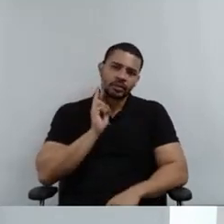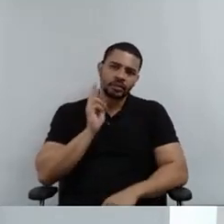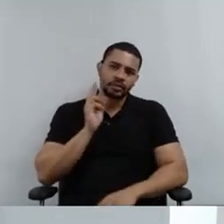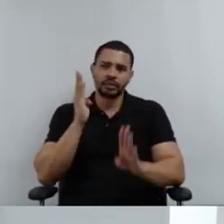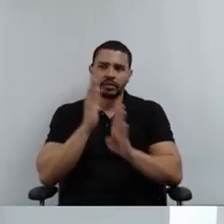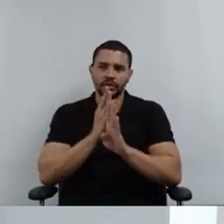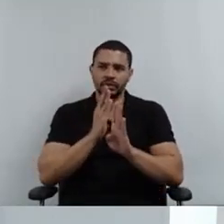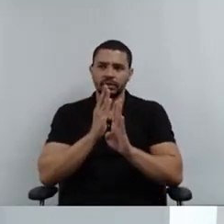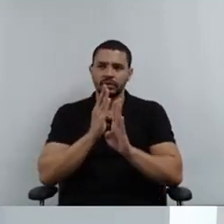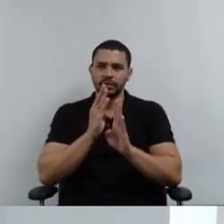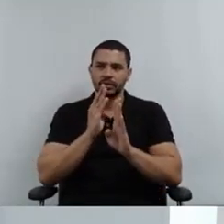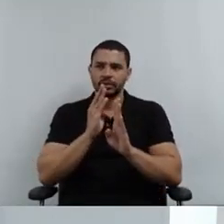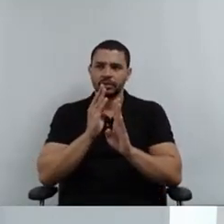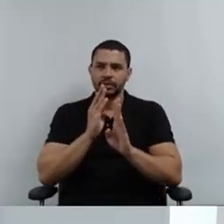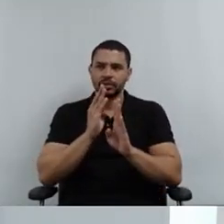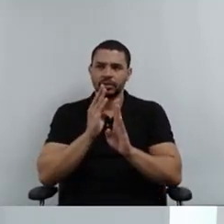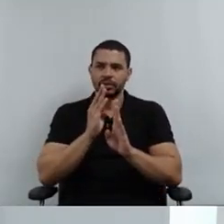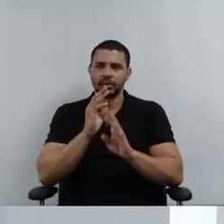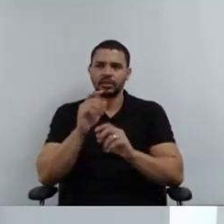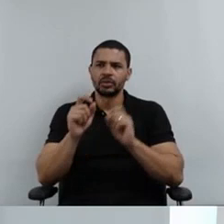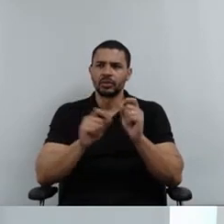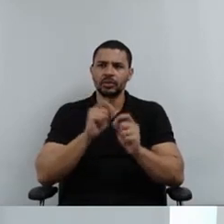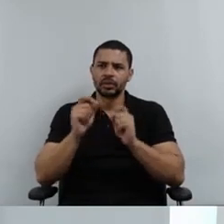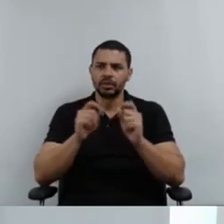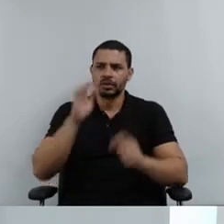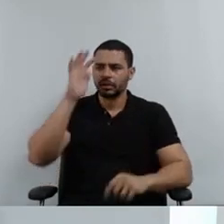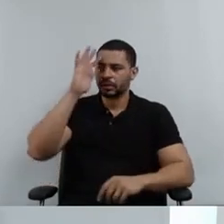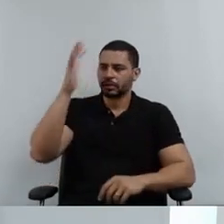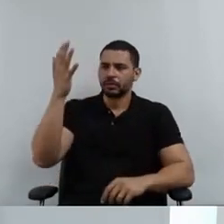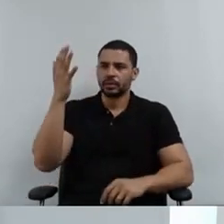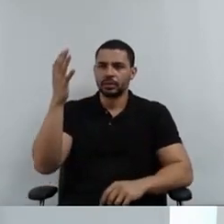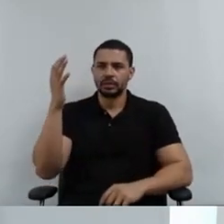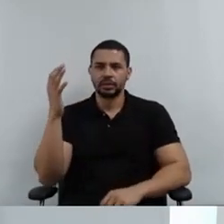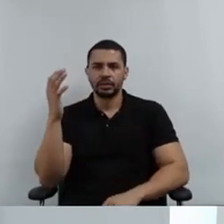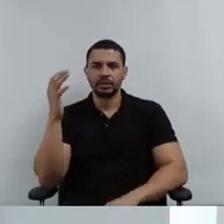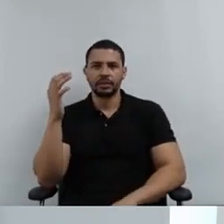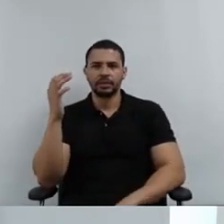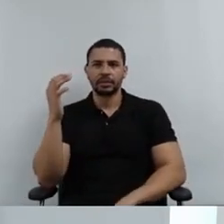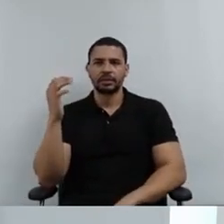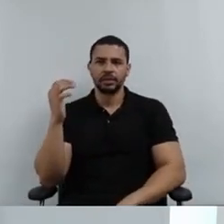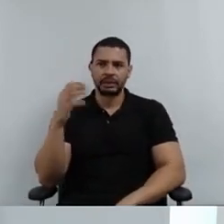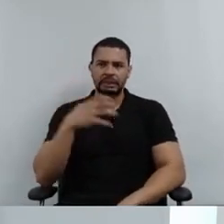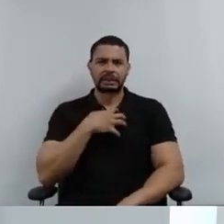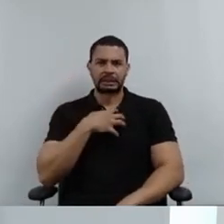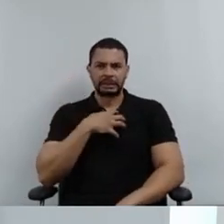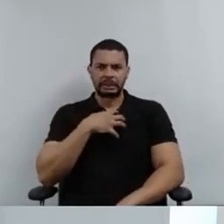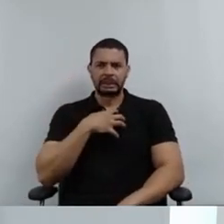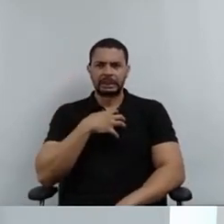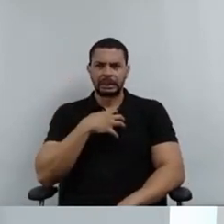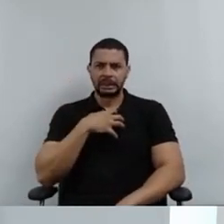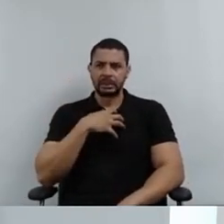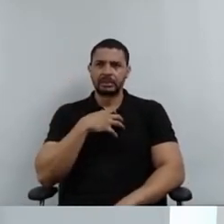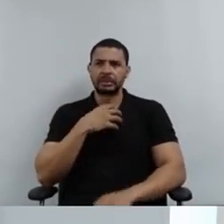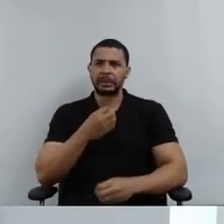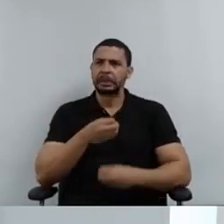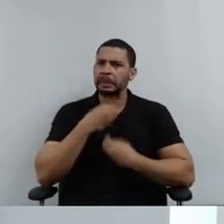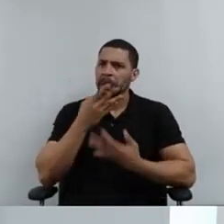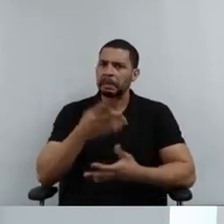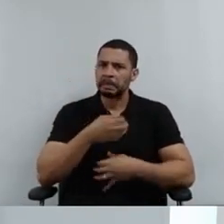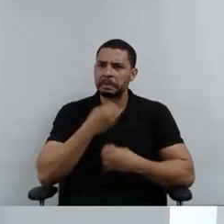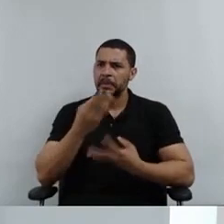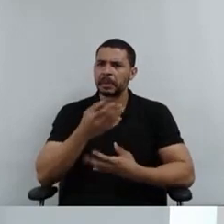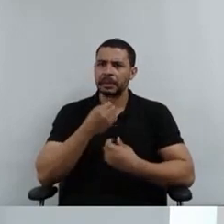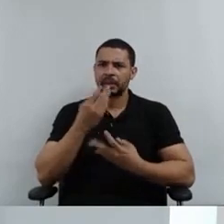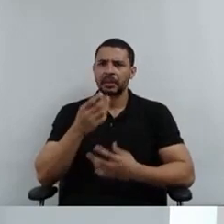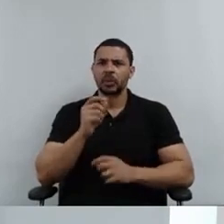abusador, ela teve uma crise no meio da roda de conversa, a hora que ela começou a relatar os fatos. Essa